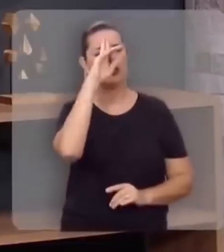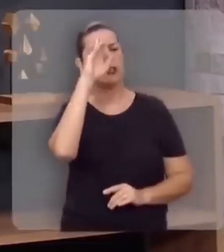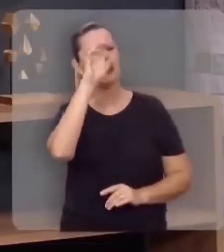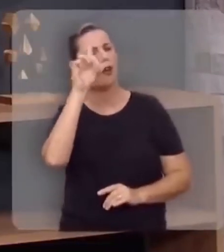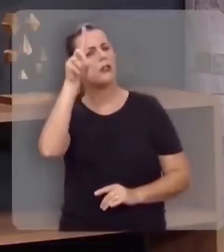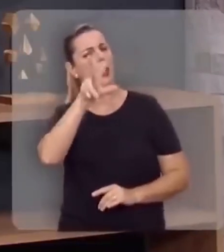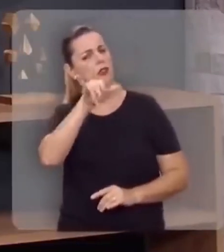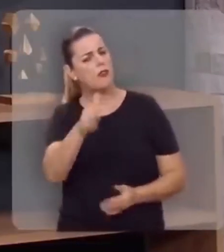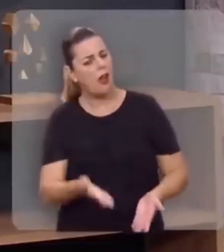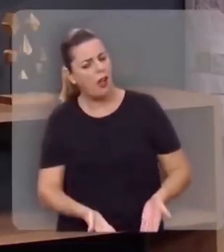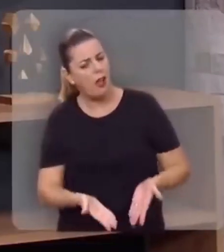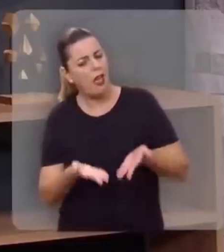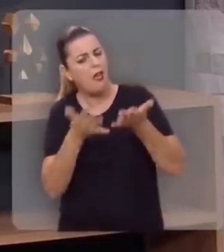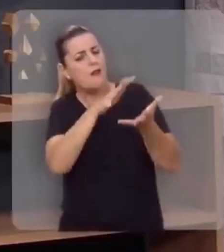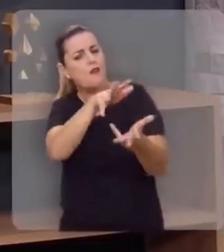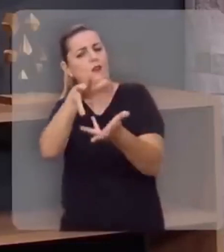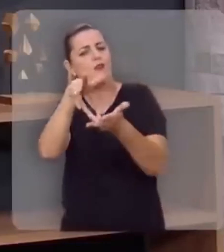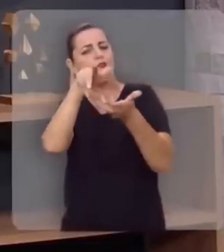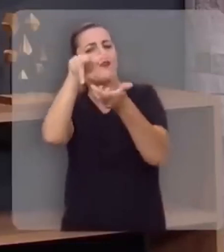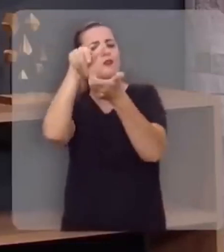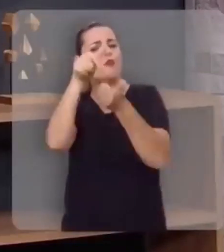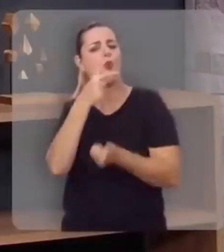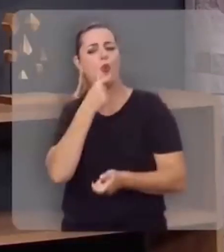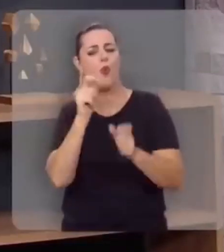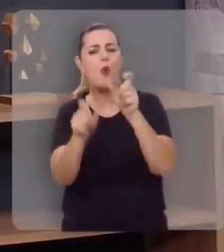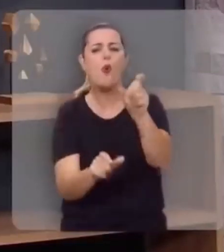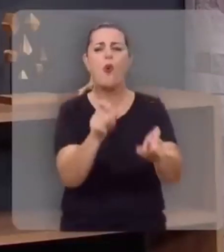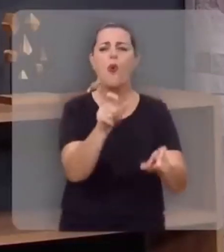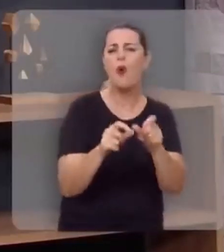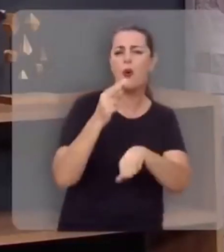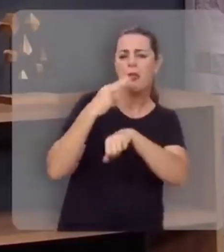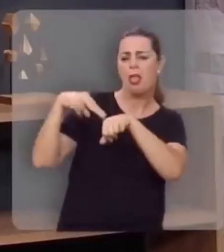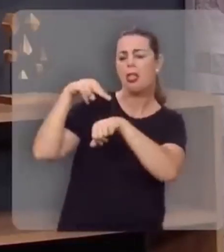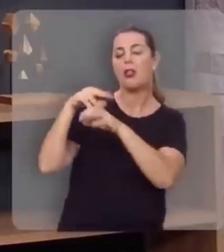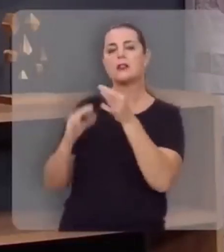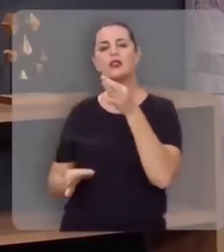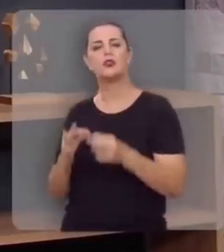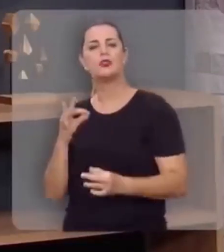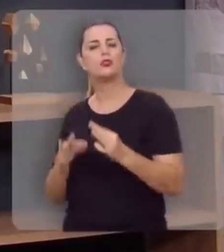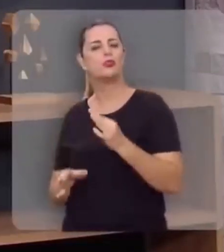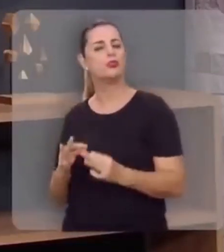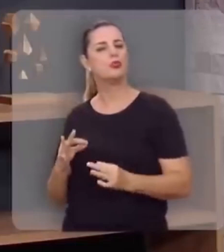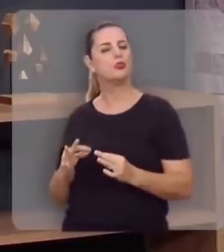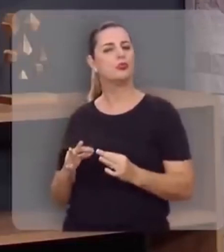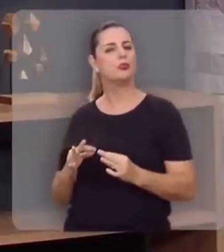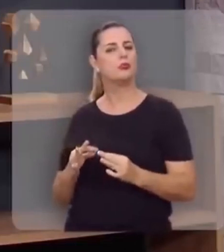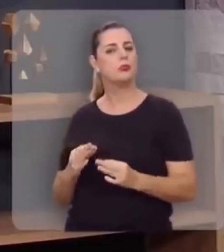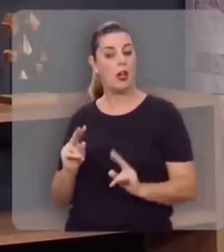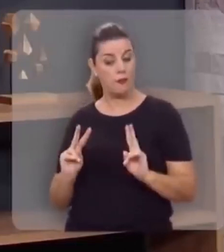Deus vai levar o universo, o mundo, os homens, as nações ao julgamento, ao juízo,